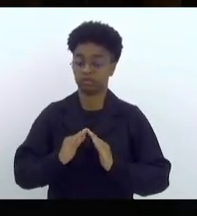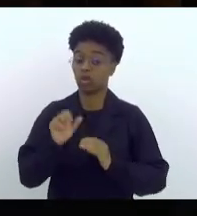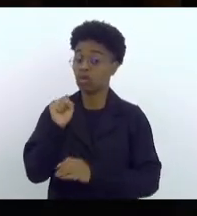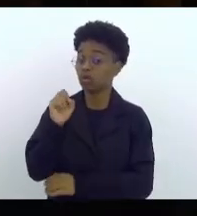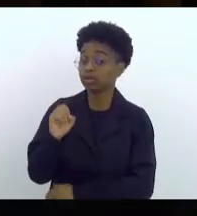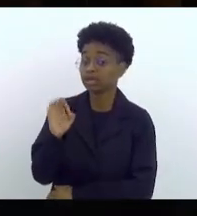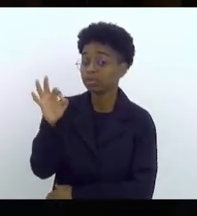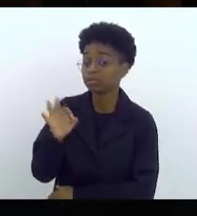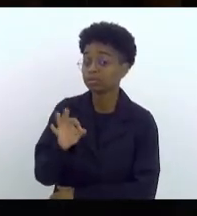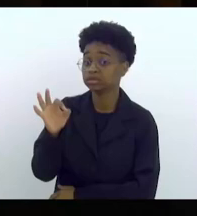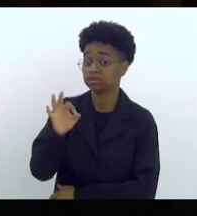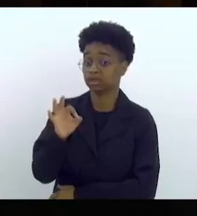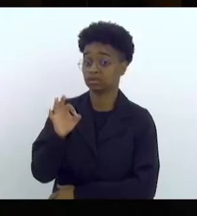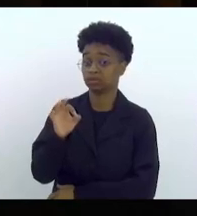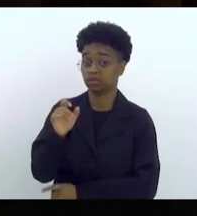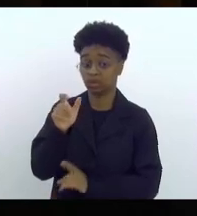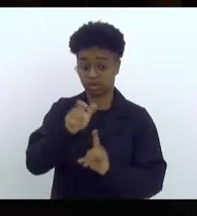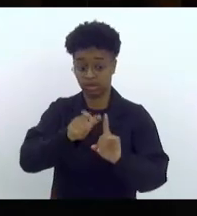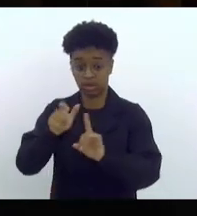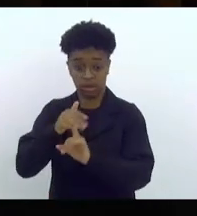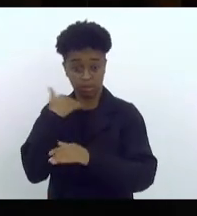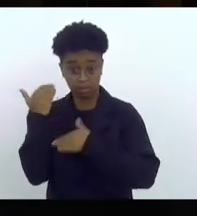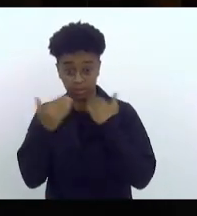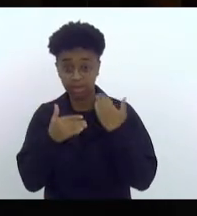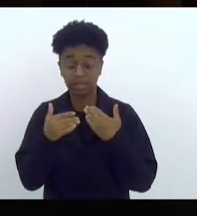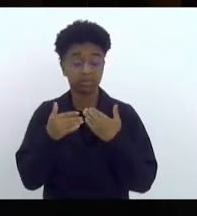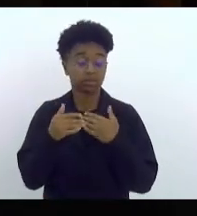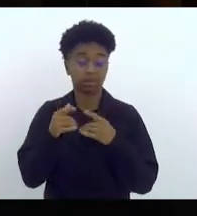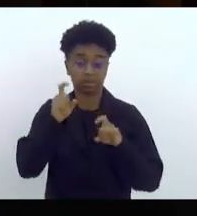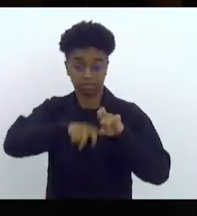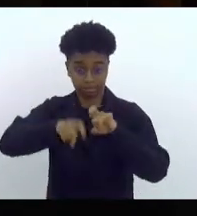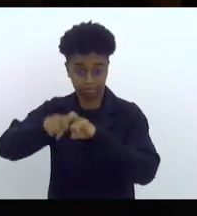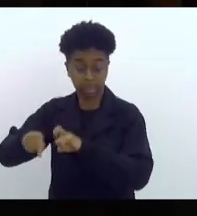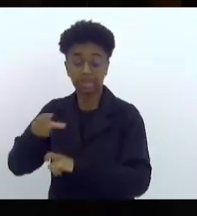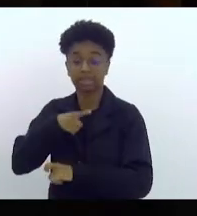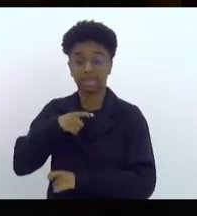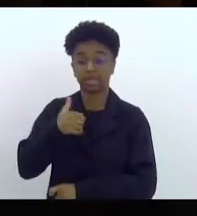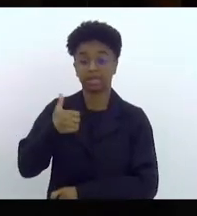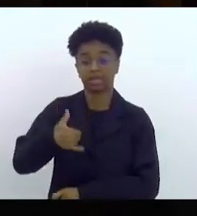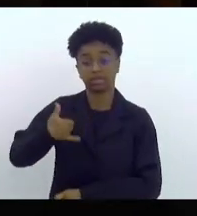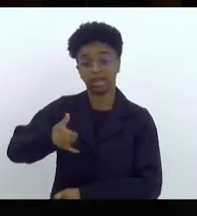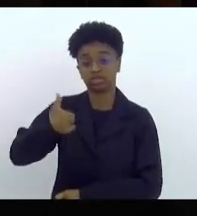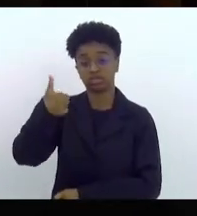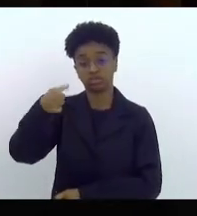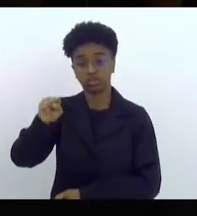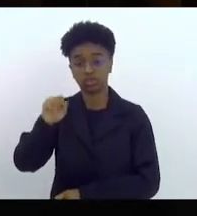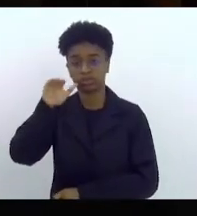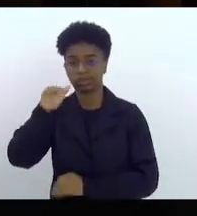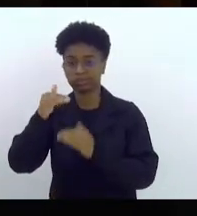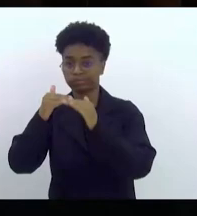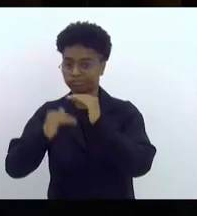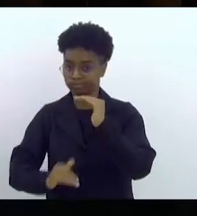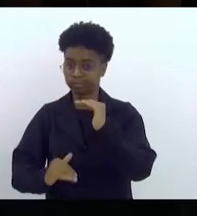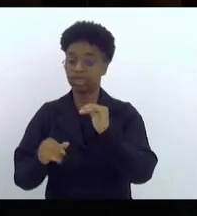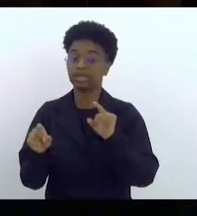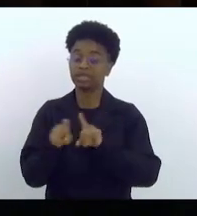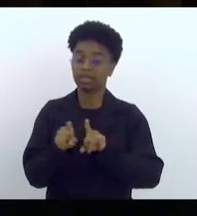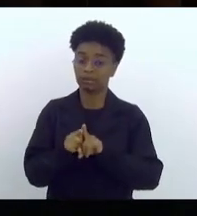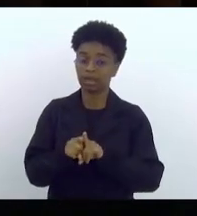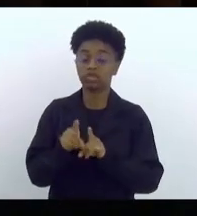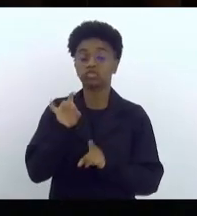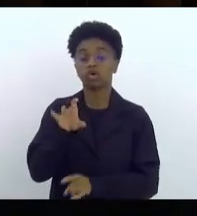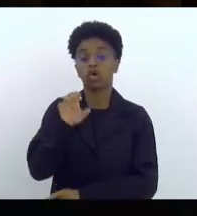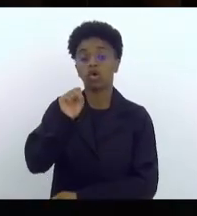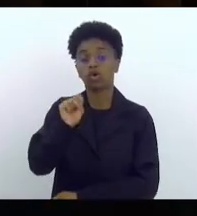% das vítimas tinham menos de 18 anos. Um dado ainda mais preocupante é que apenas 8